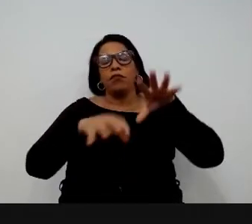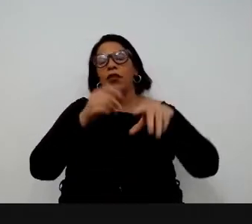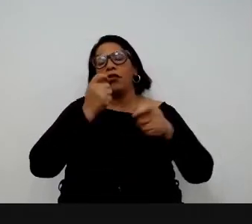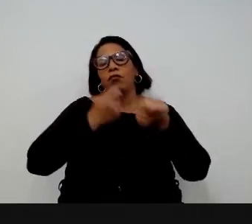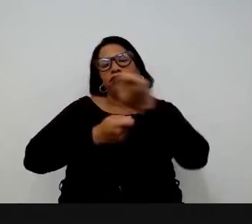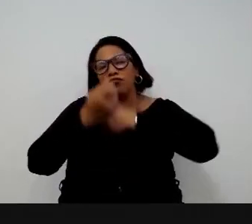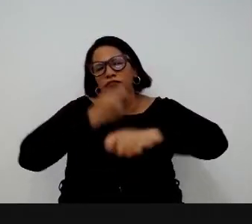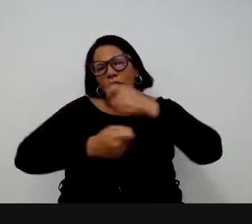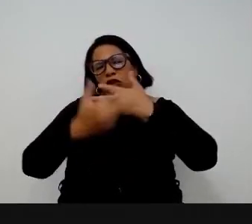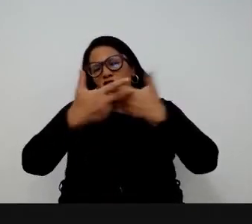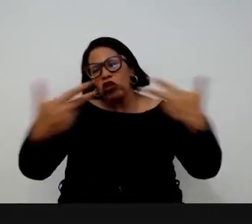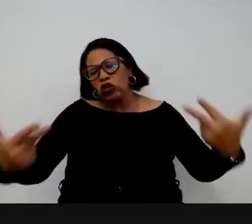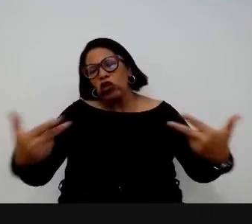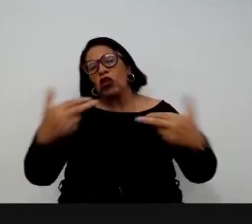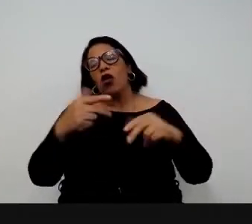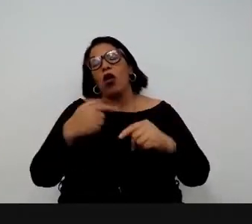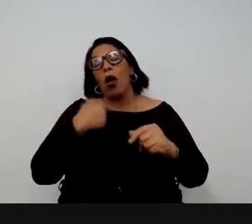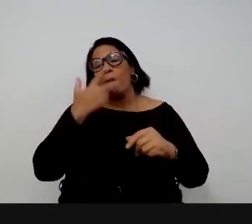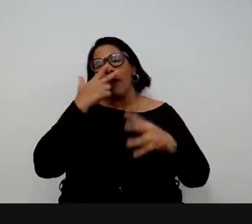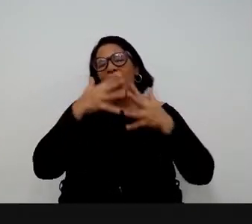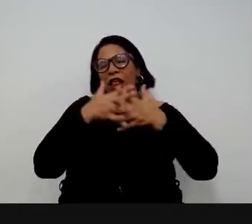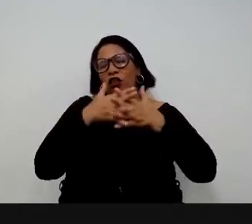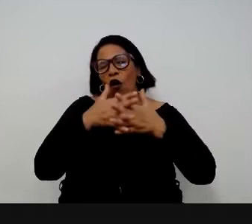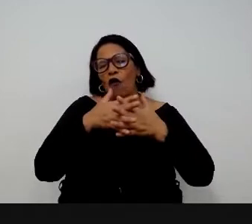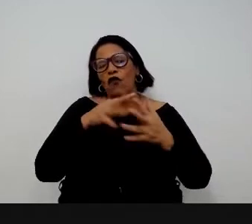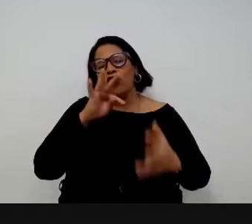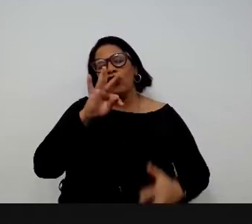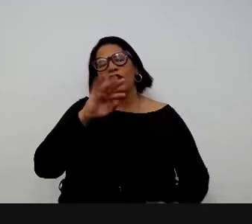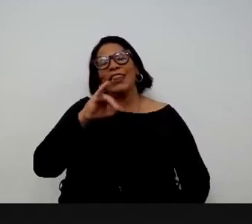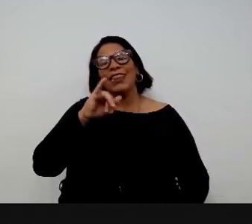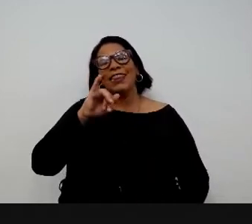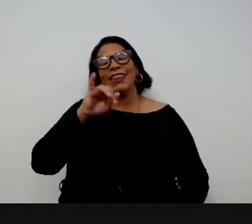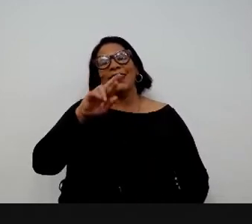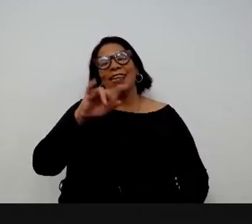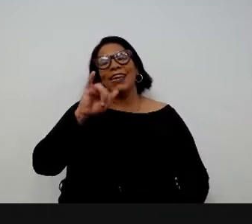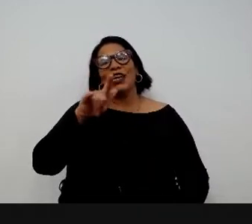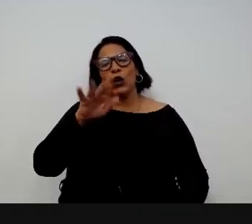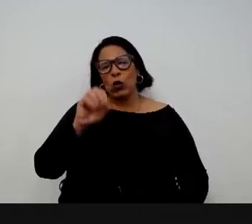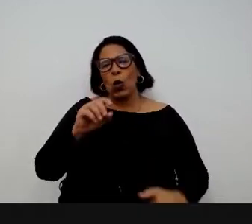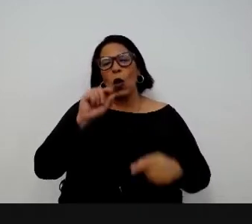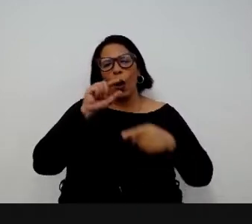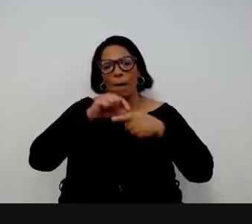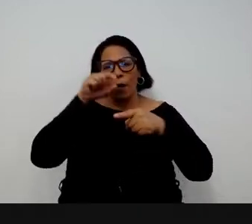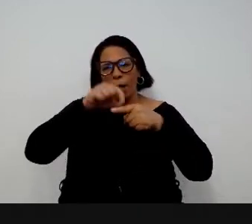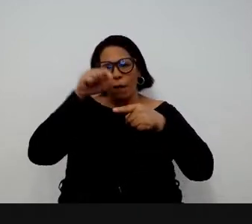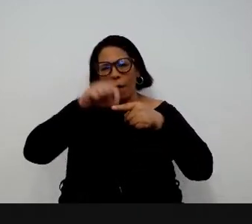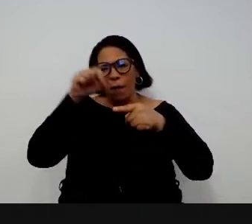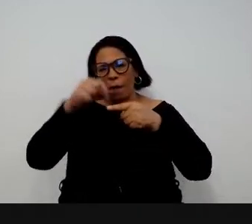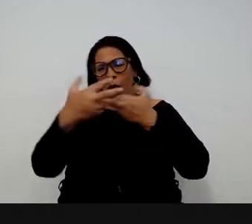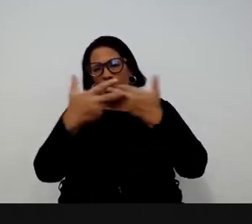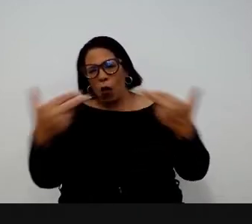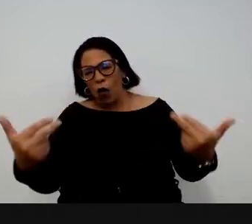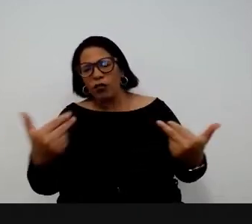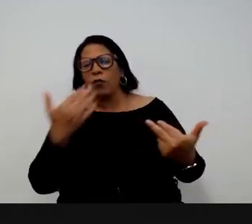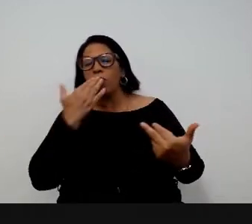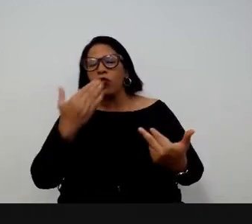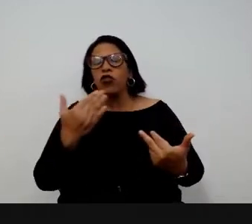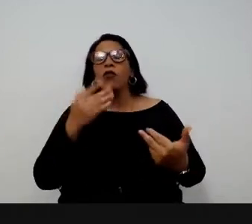tributária, que aí se confunde com grão, e é muito curioso isso, que até o tipo de grão